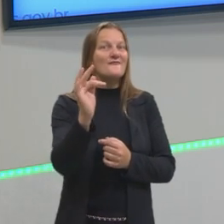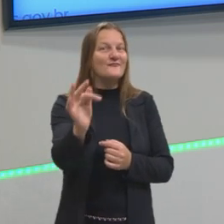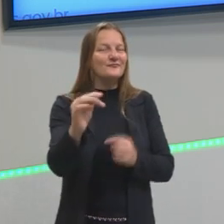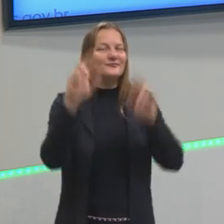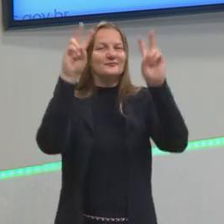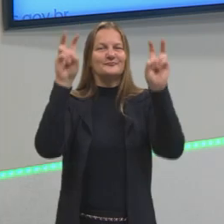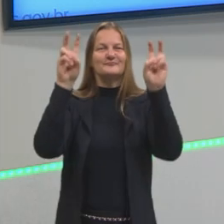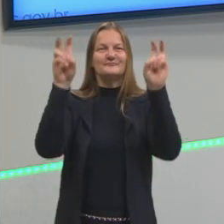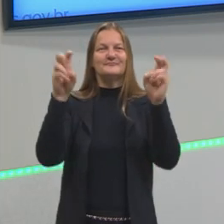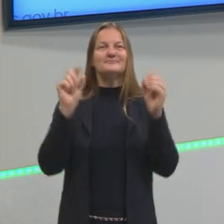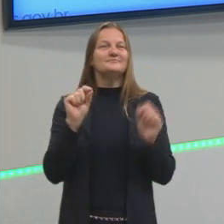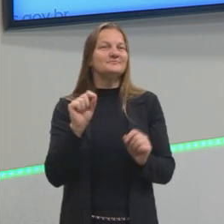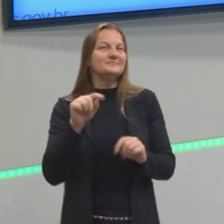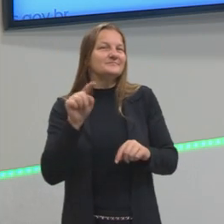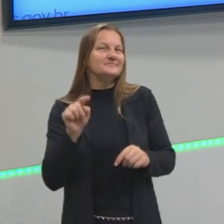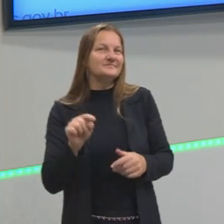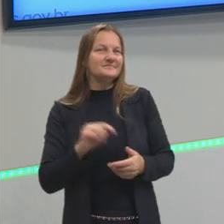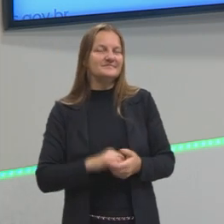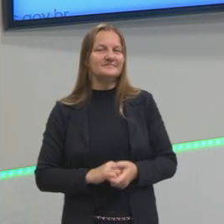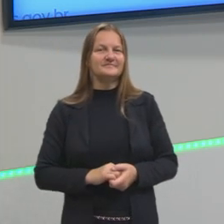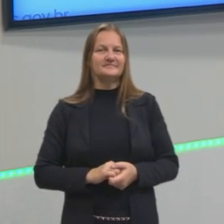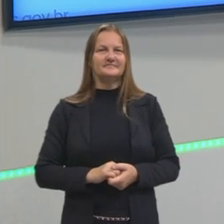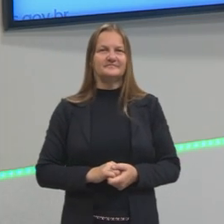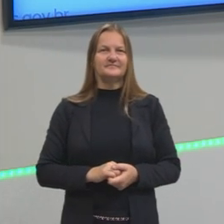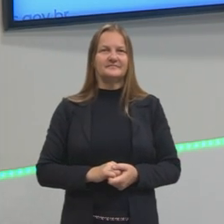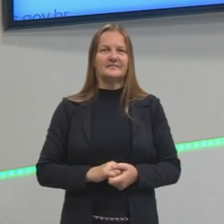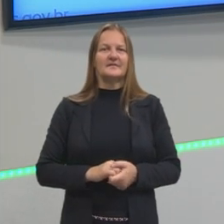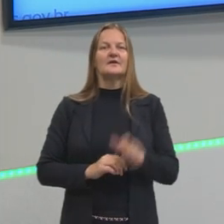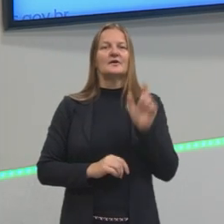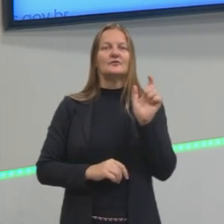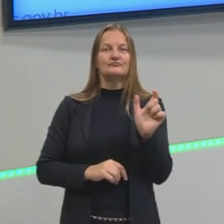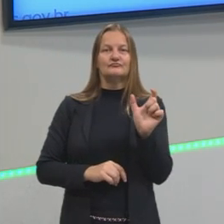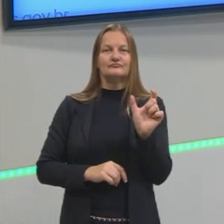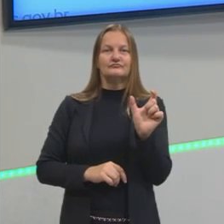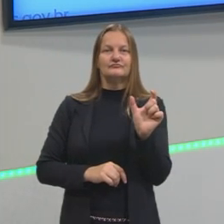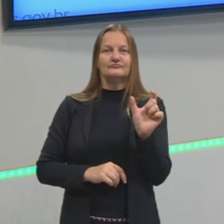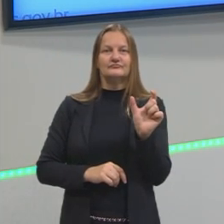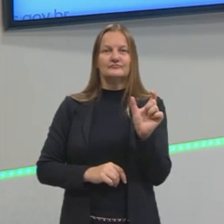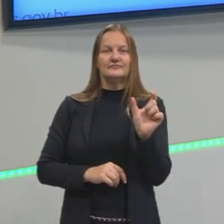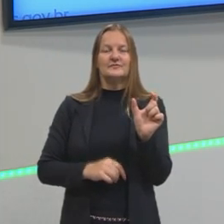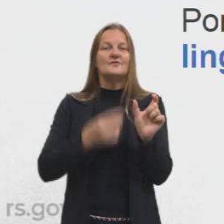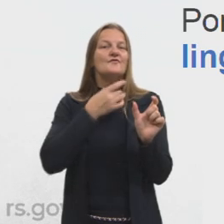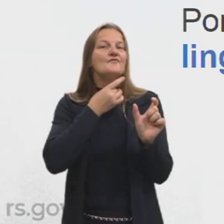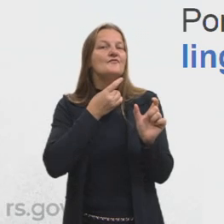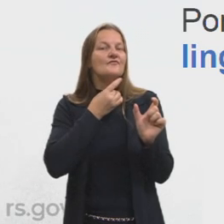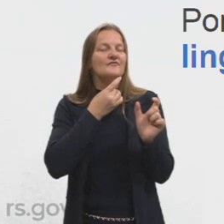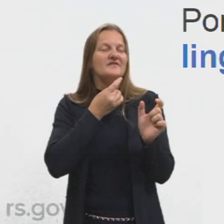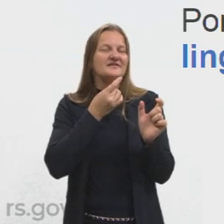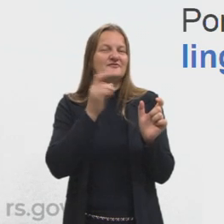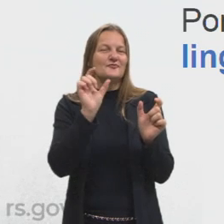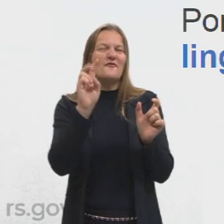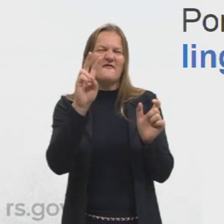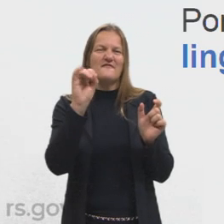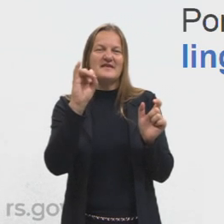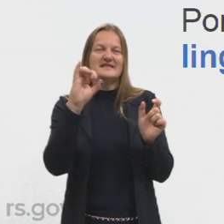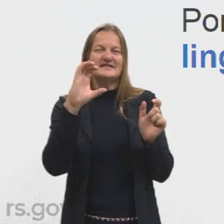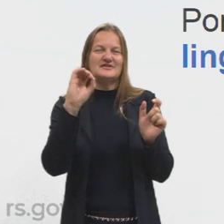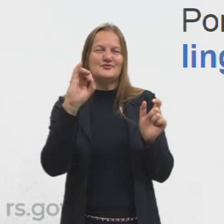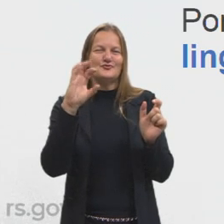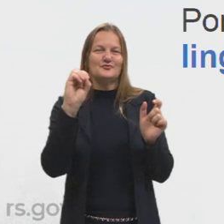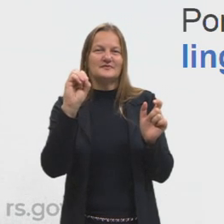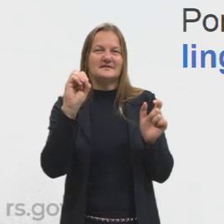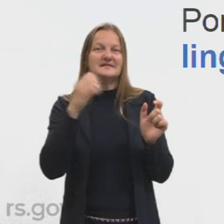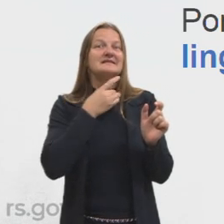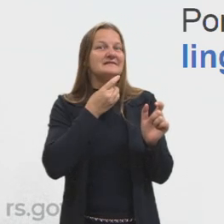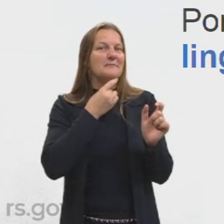assunto debatido vão ser as figuras e os vícios de linguagem. Então, é sobre isso que